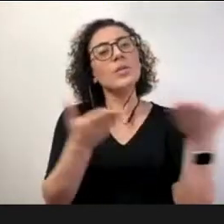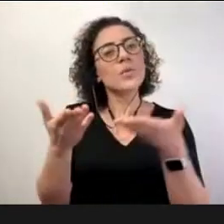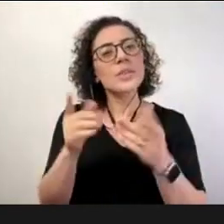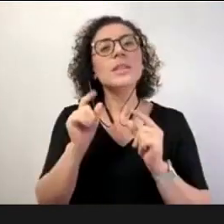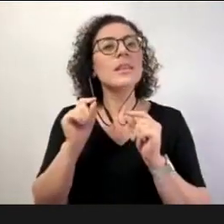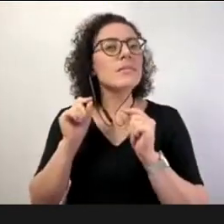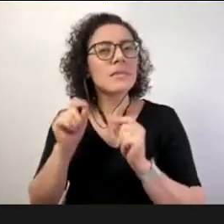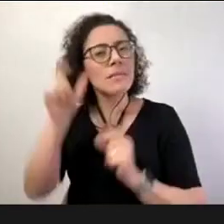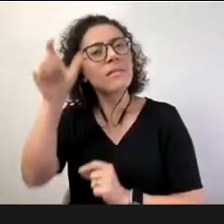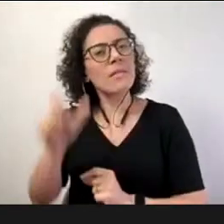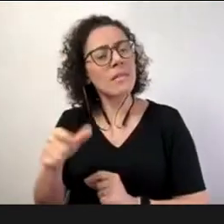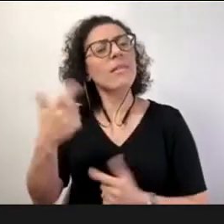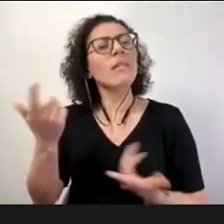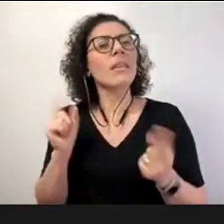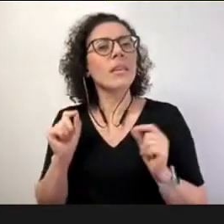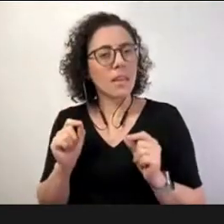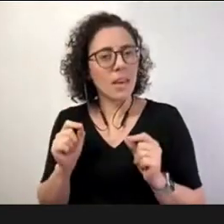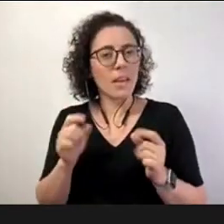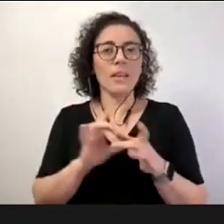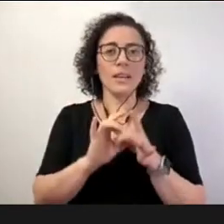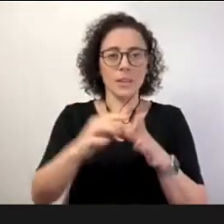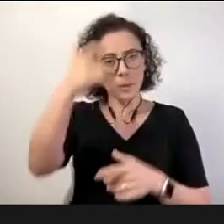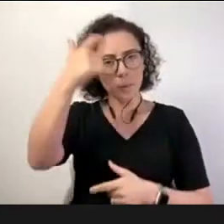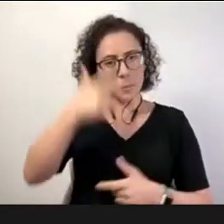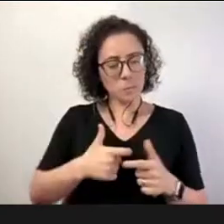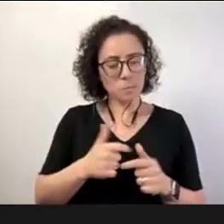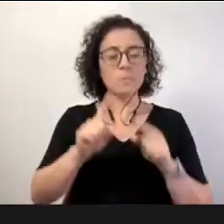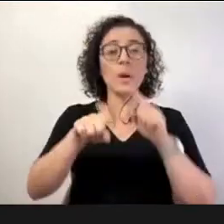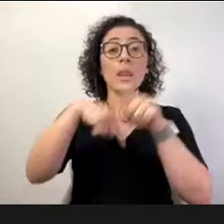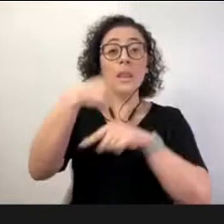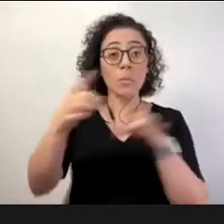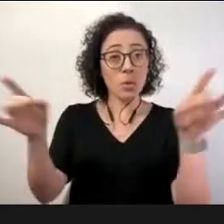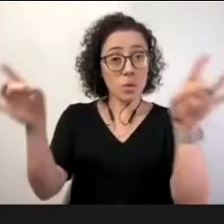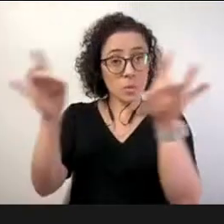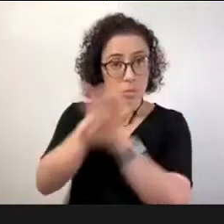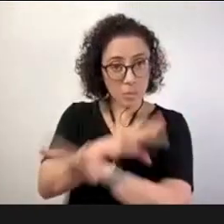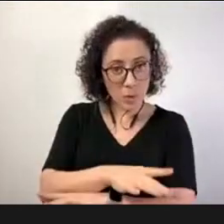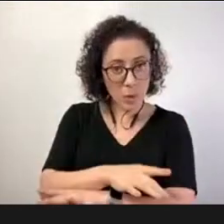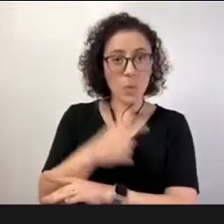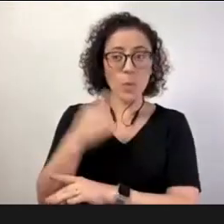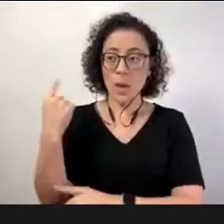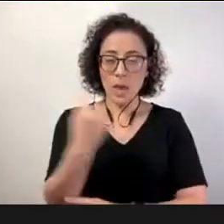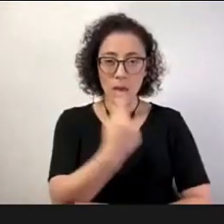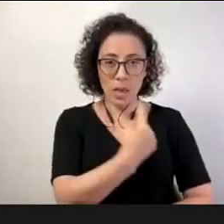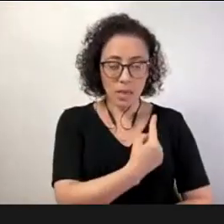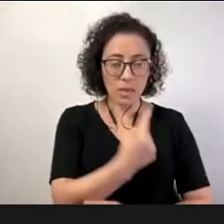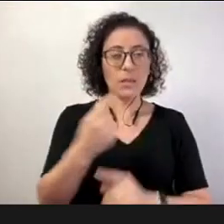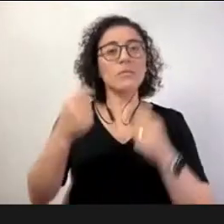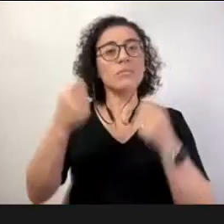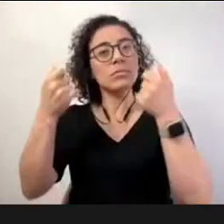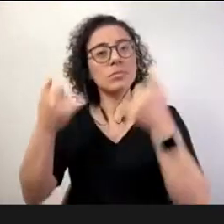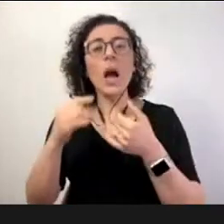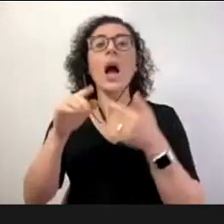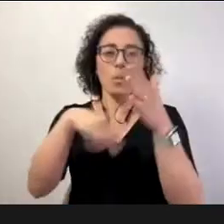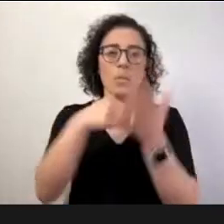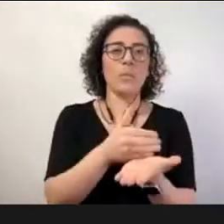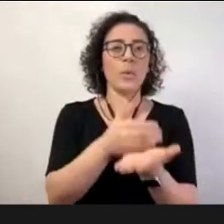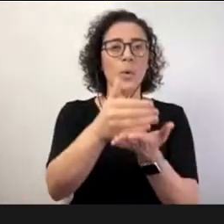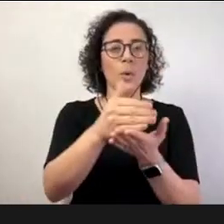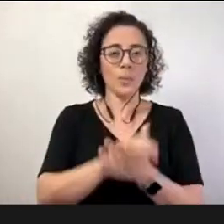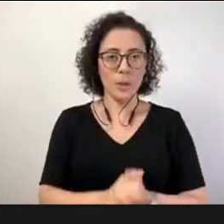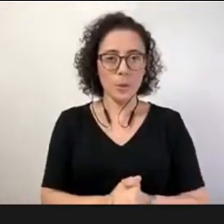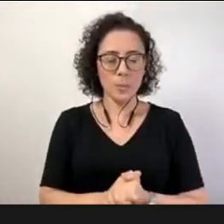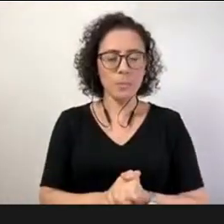fazem. E após todas as apresentações pessoais, iniciaremos o nosso debate. Primeiro, com as